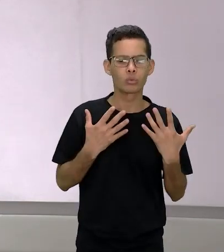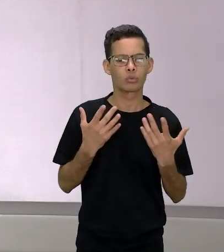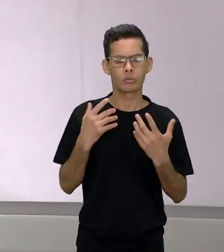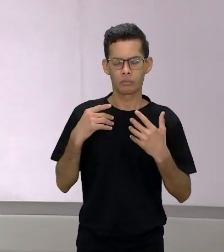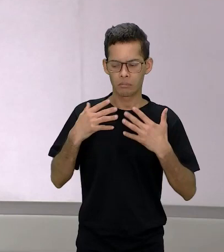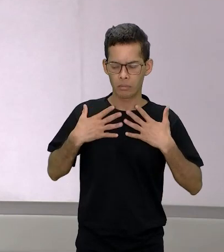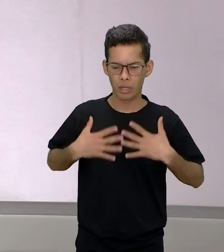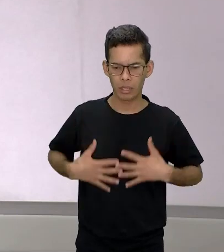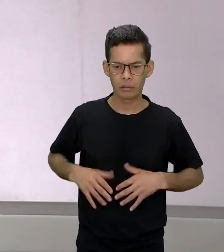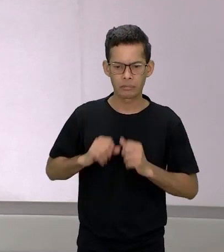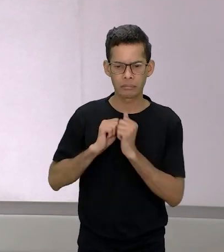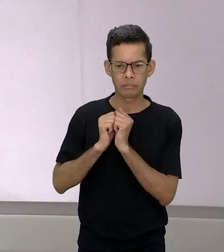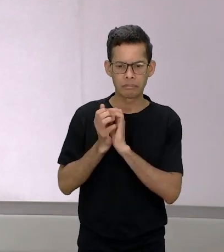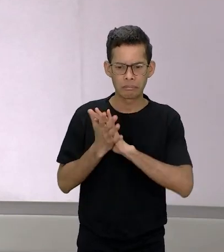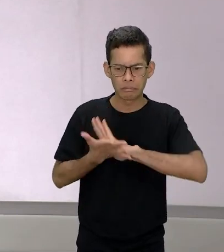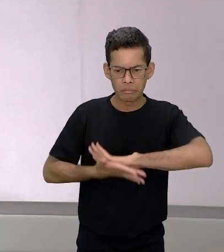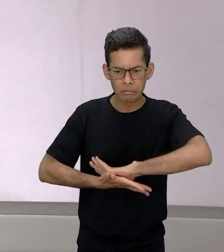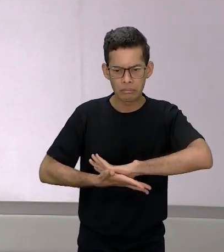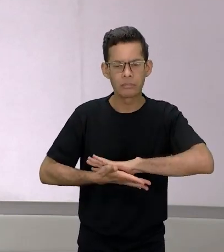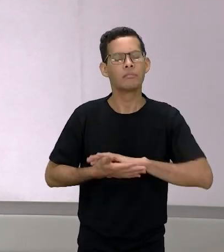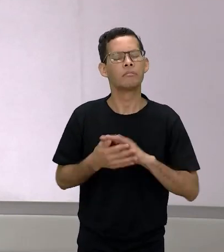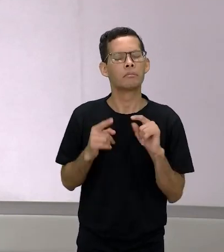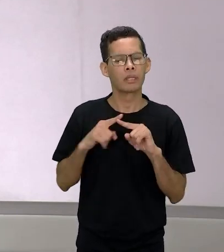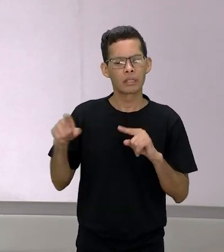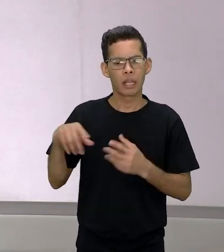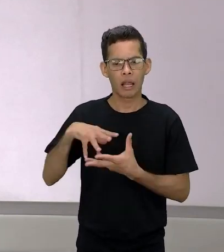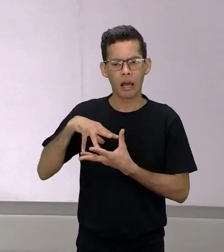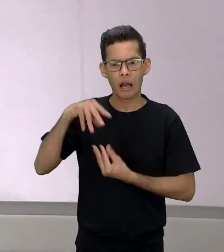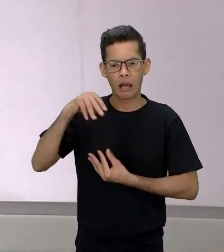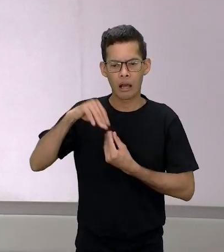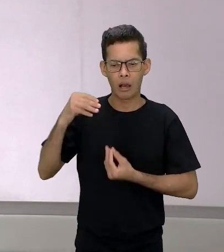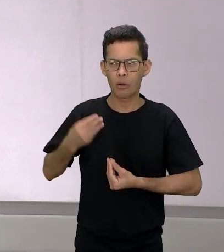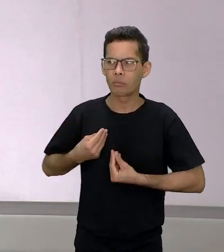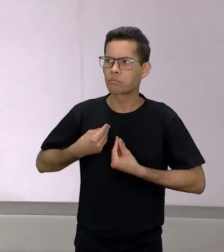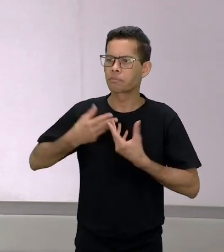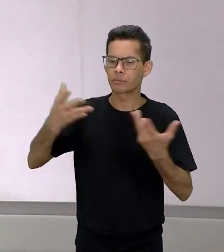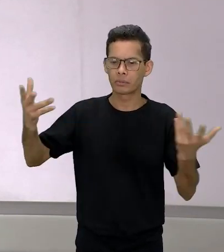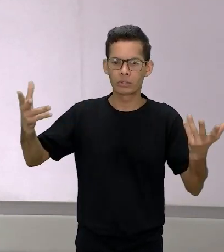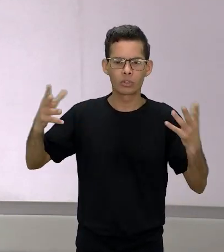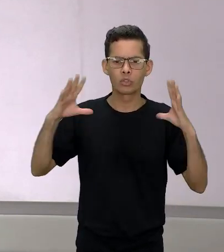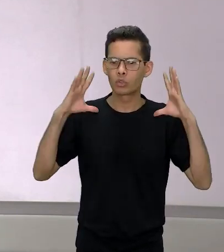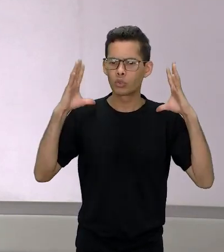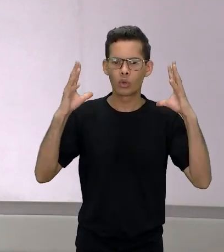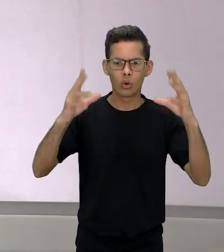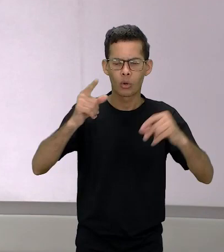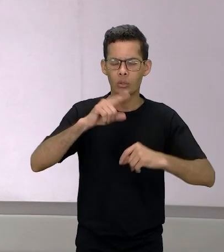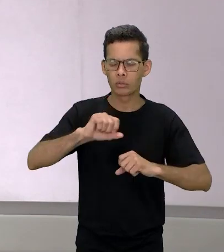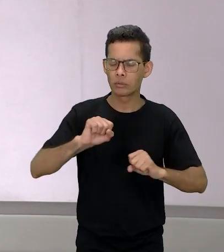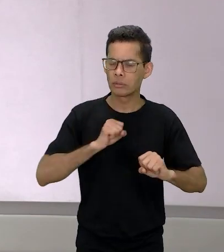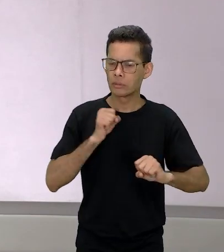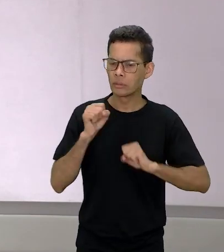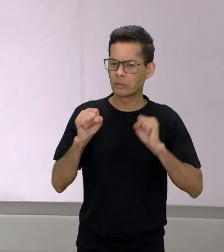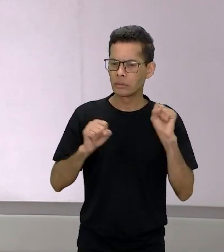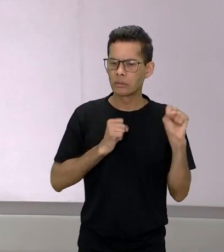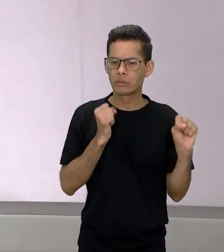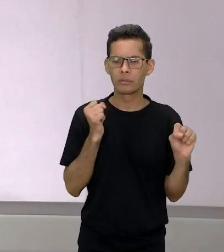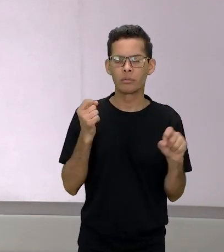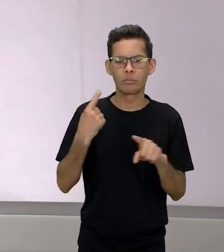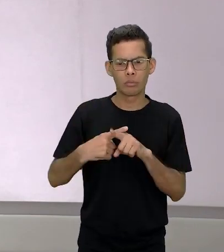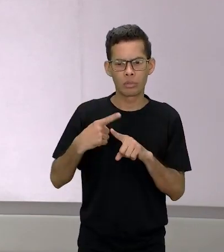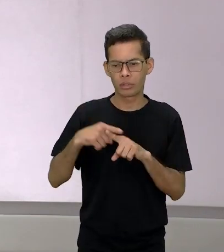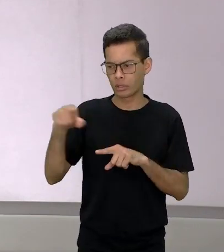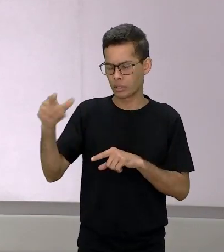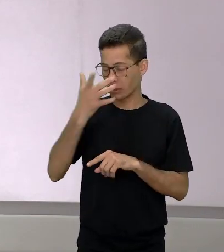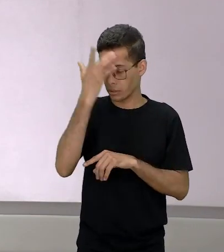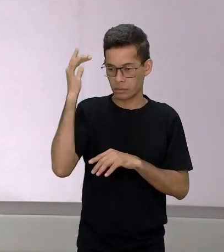entregou sua alma um canto de revolta e de ira se ergueu sobre todos os peitos que os capatazes fizeram calar